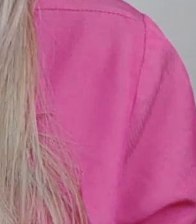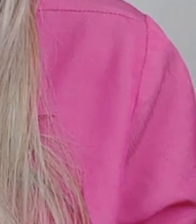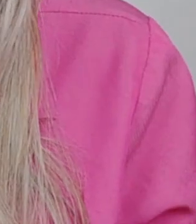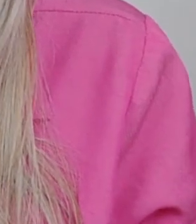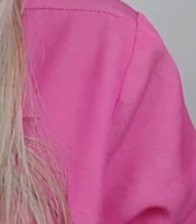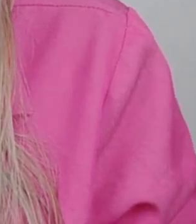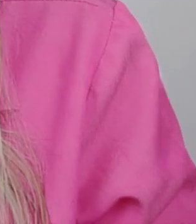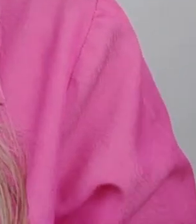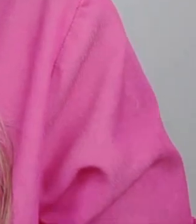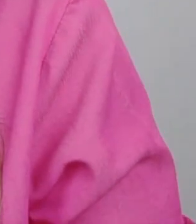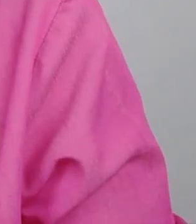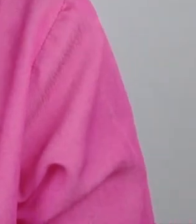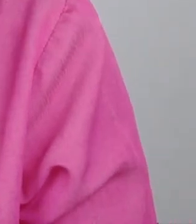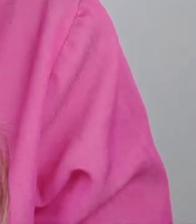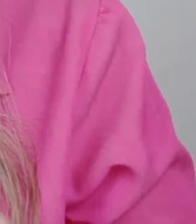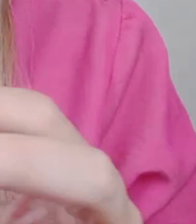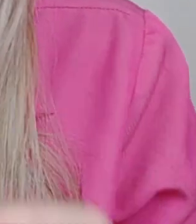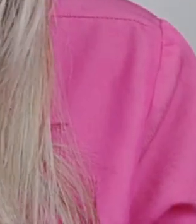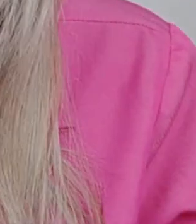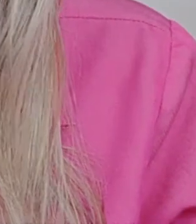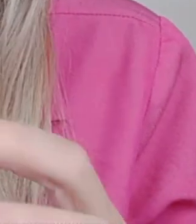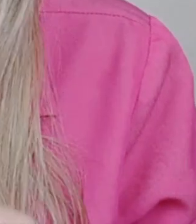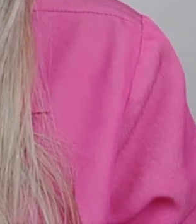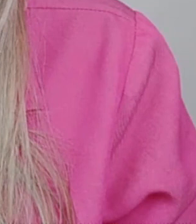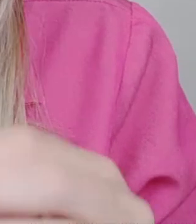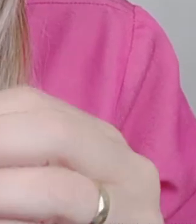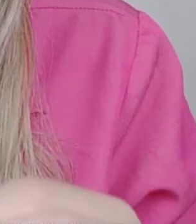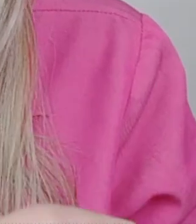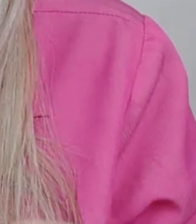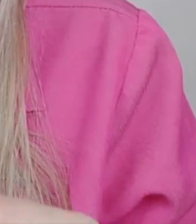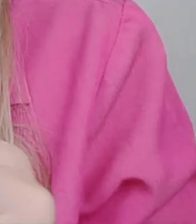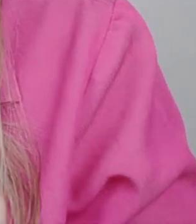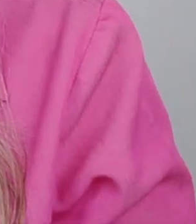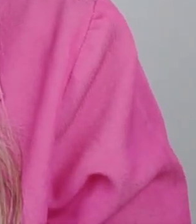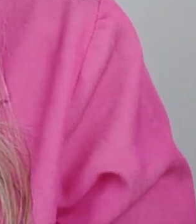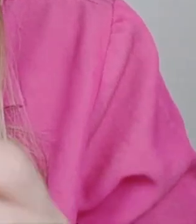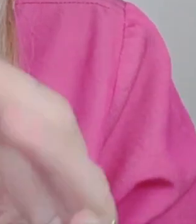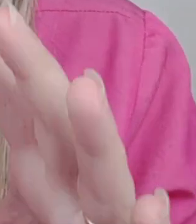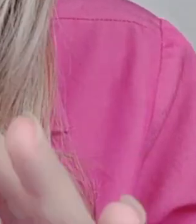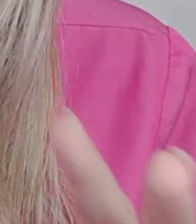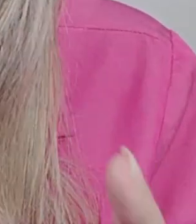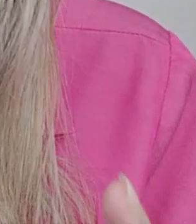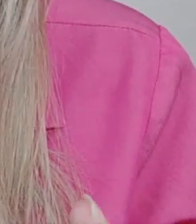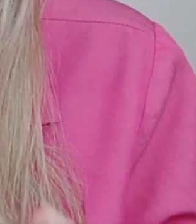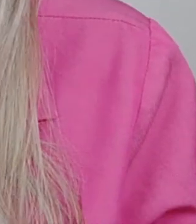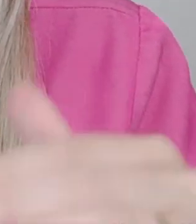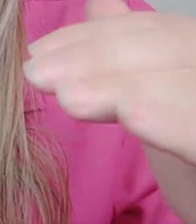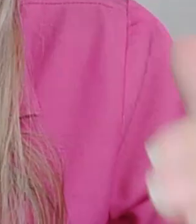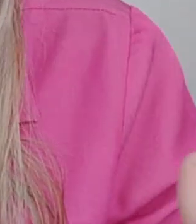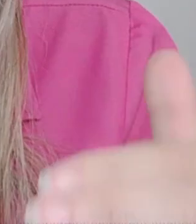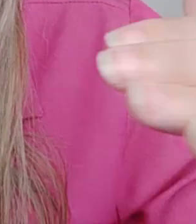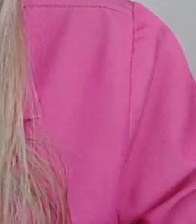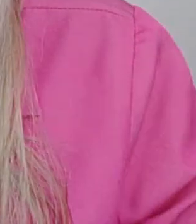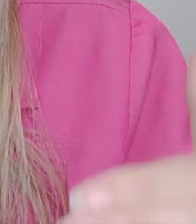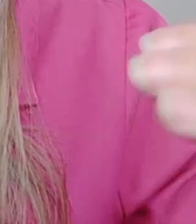pessoas vão poder pegar o empréstimo consignado? Ele trouxe também informação boa a respeito desse assunto, então, além dessas duas informações,